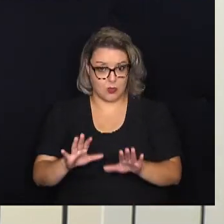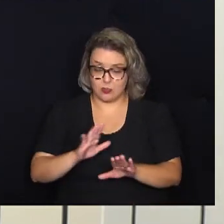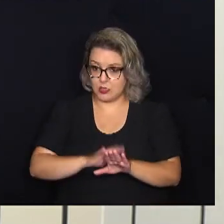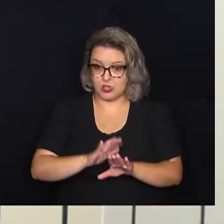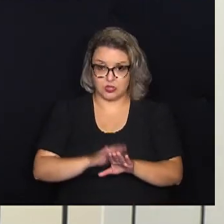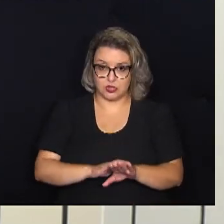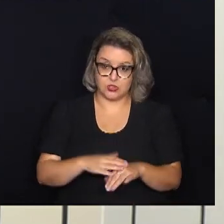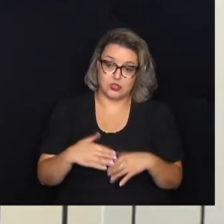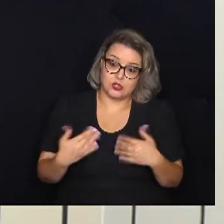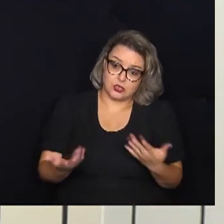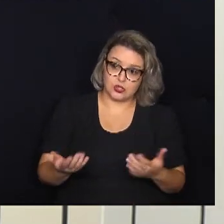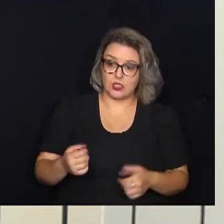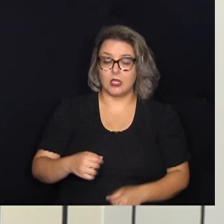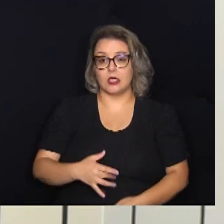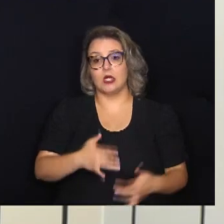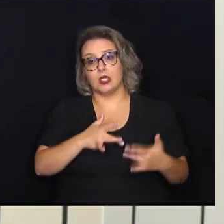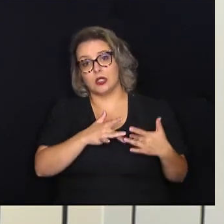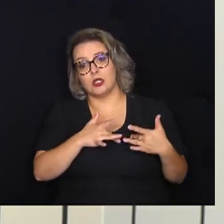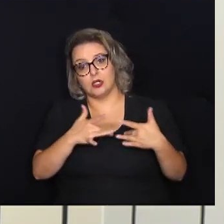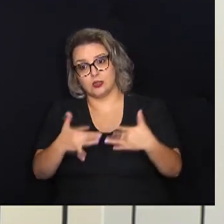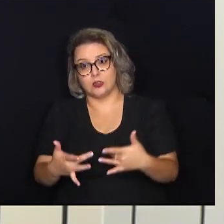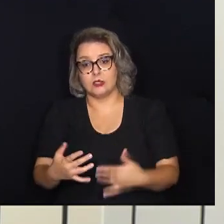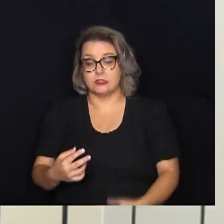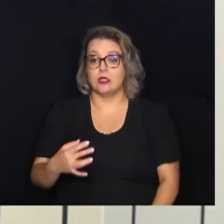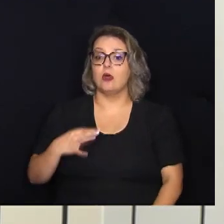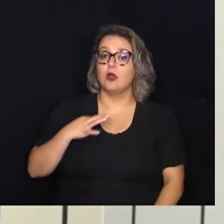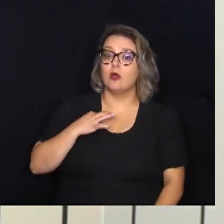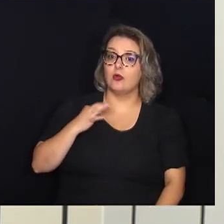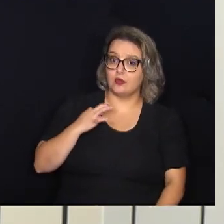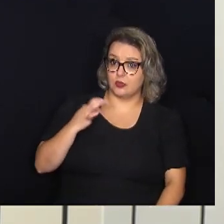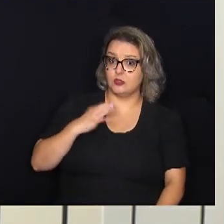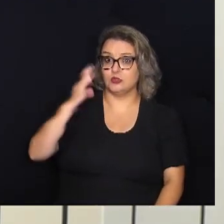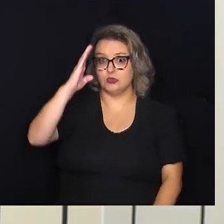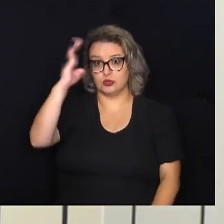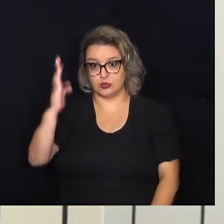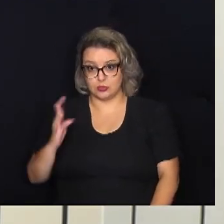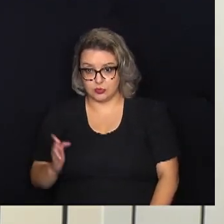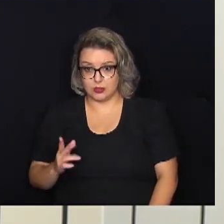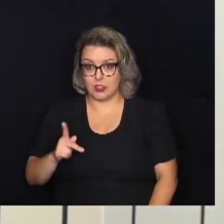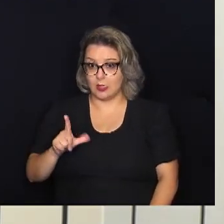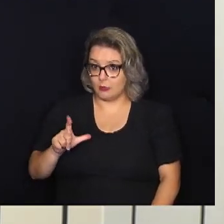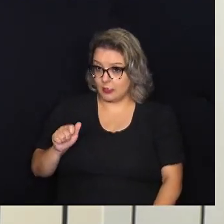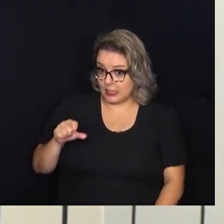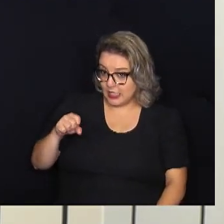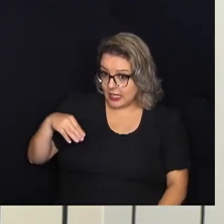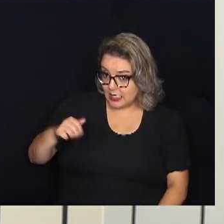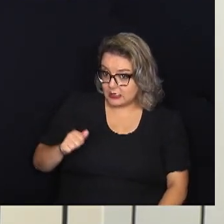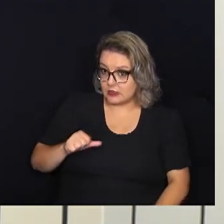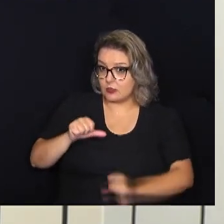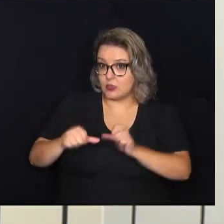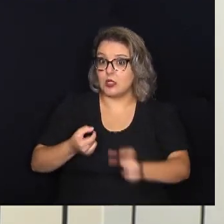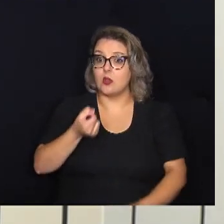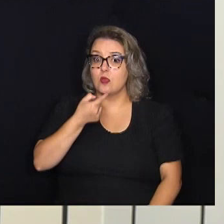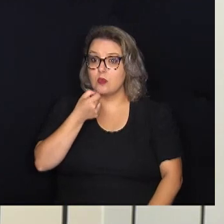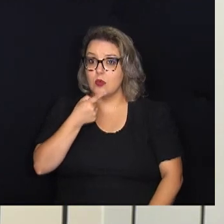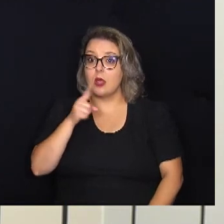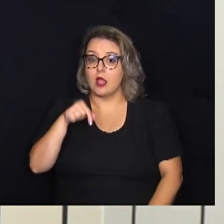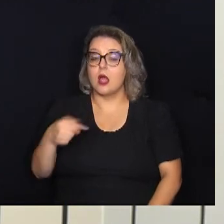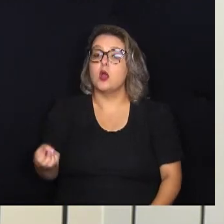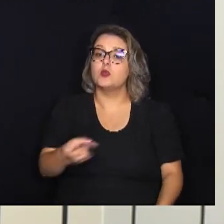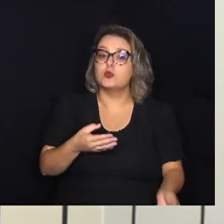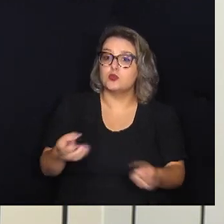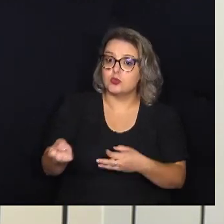já que a doação precisa ser voluntária. No Brasil, transformar plasma em medicamento é atualmente